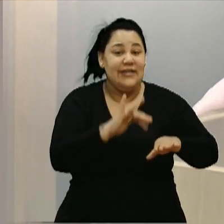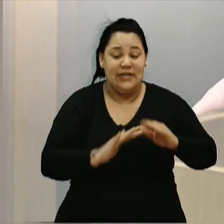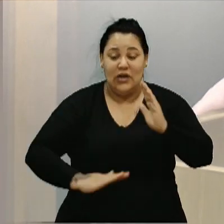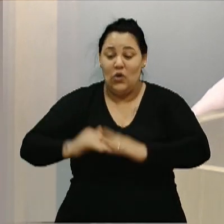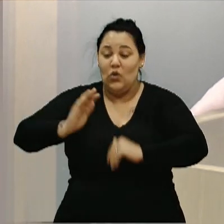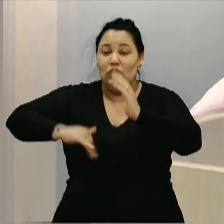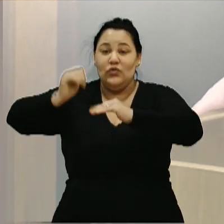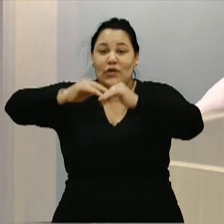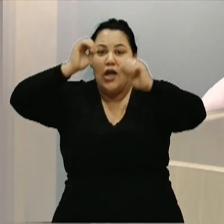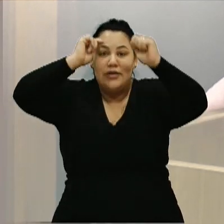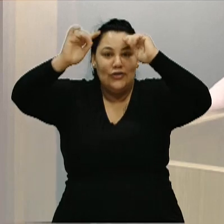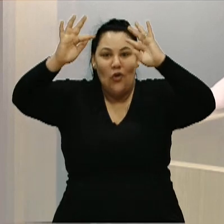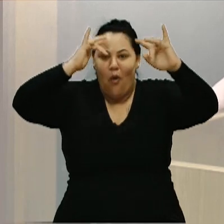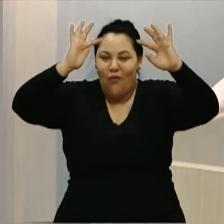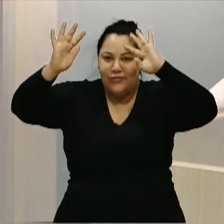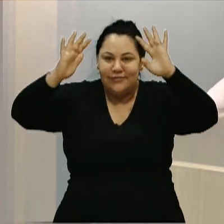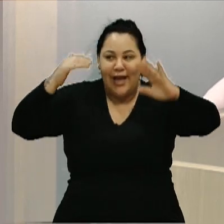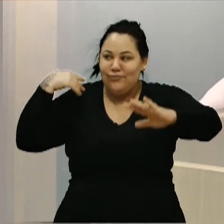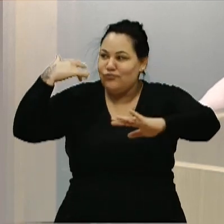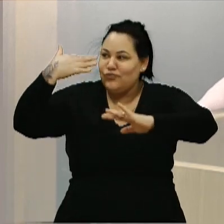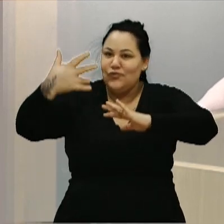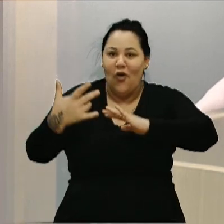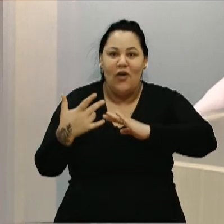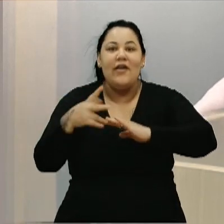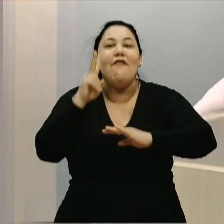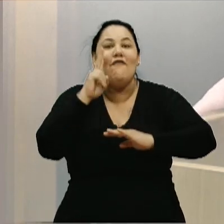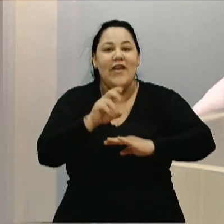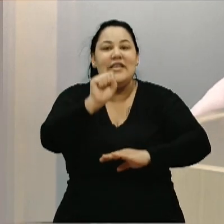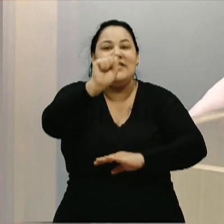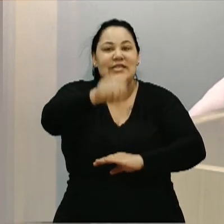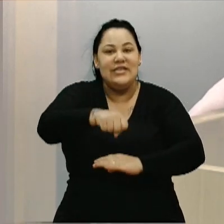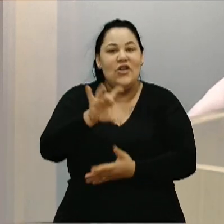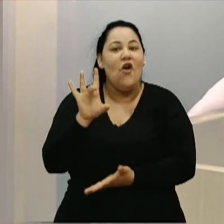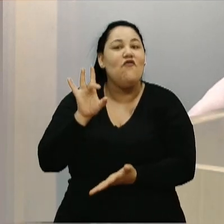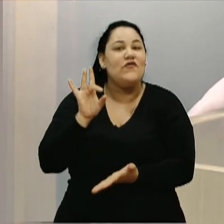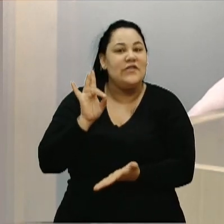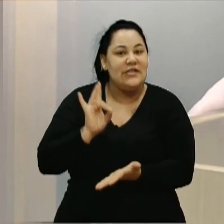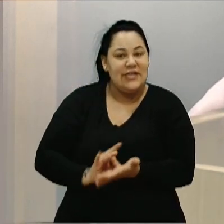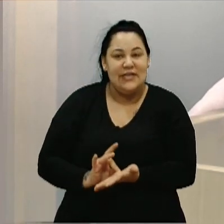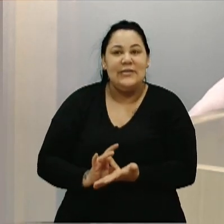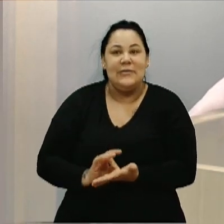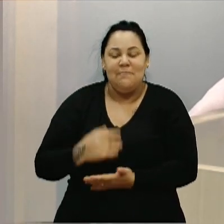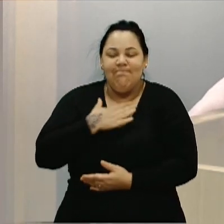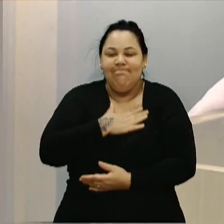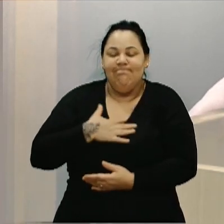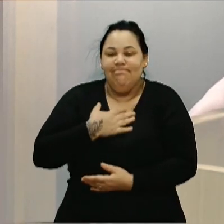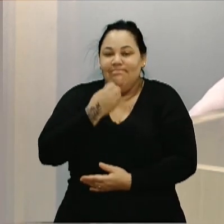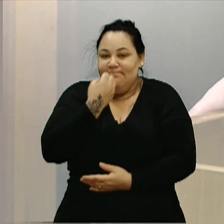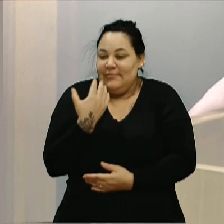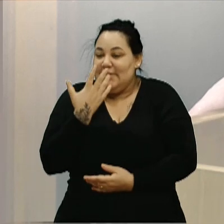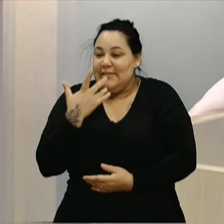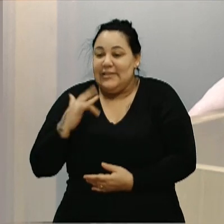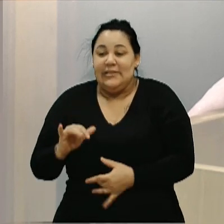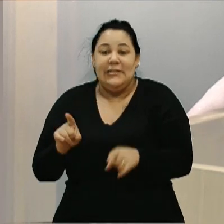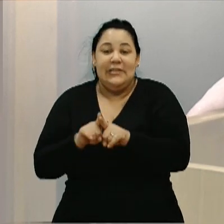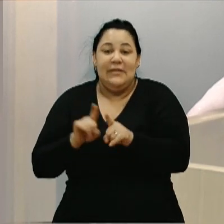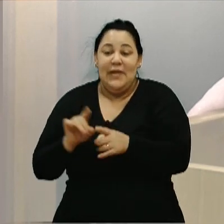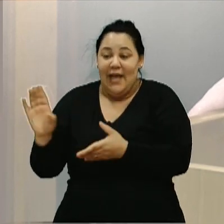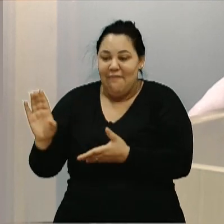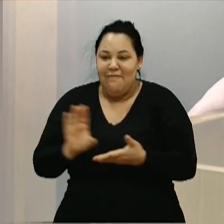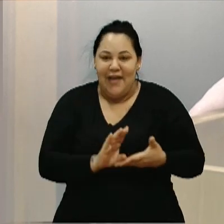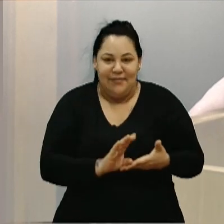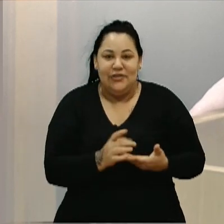A história confirma a entrega para o bem-estar educacional das crianças caxienses, bem como a eficiente destinação de recursos